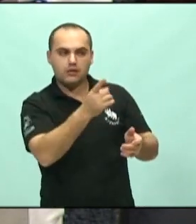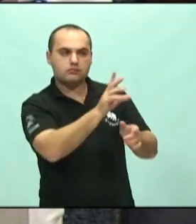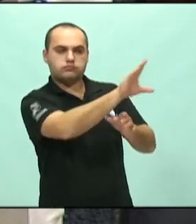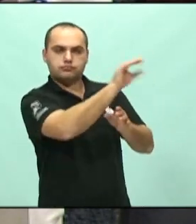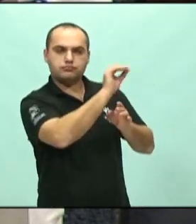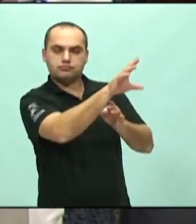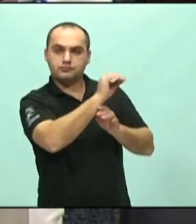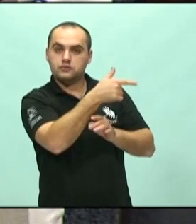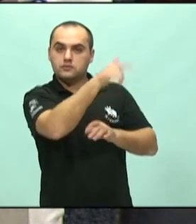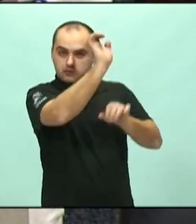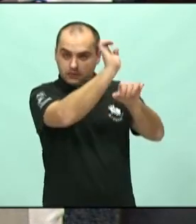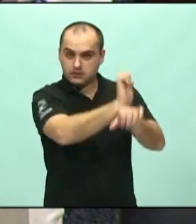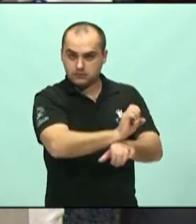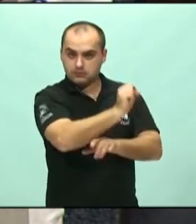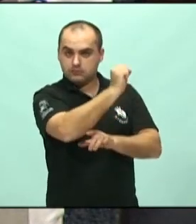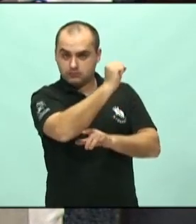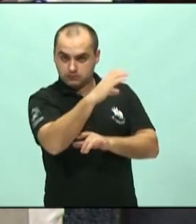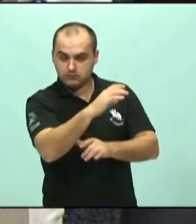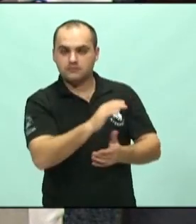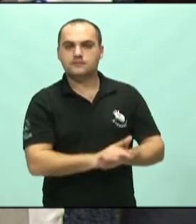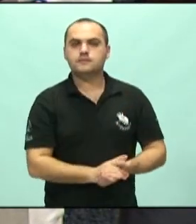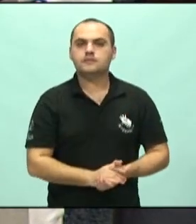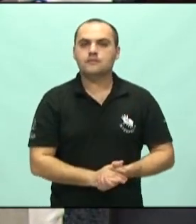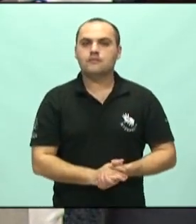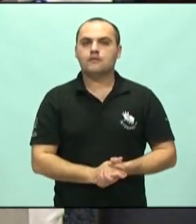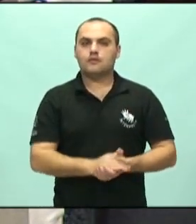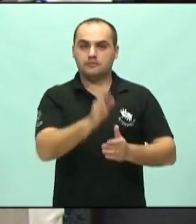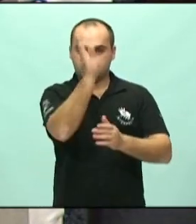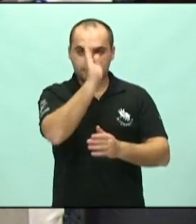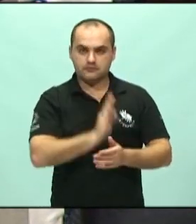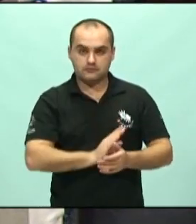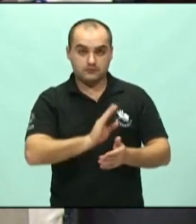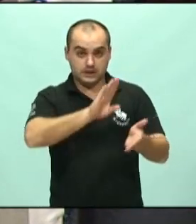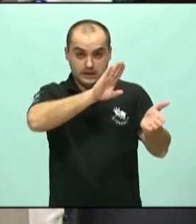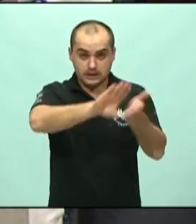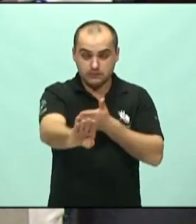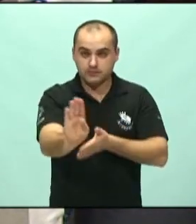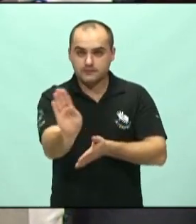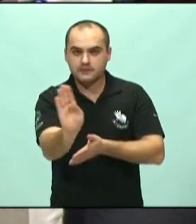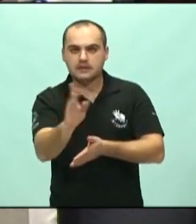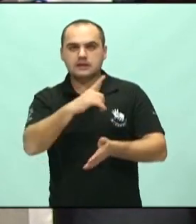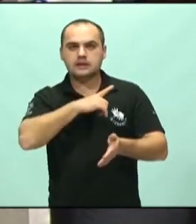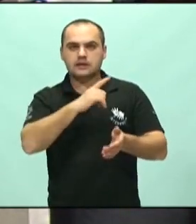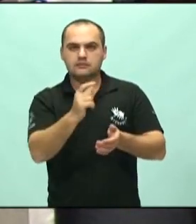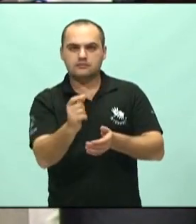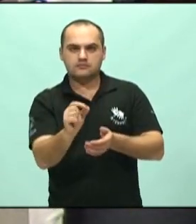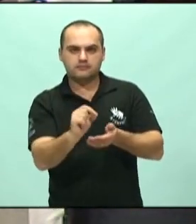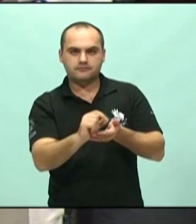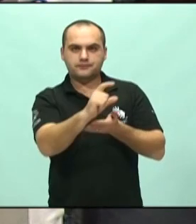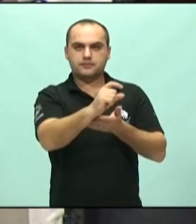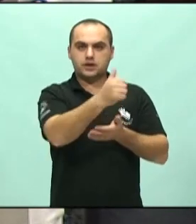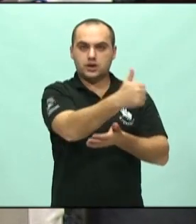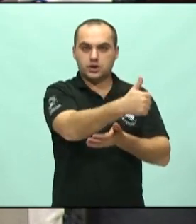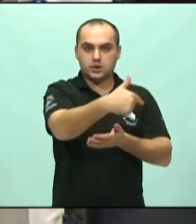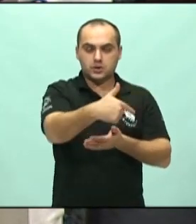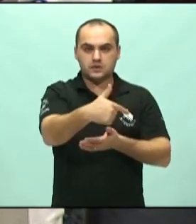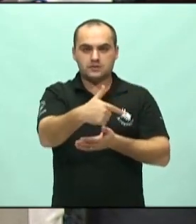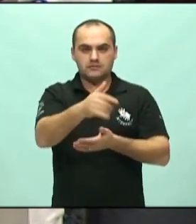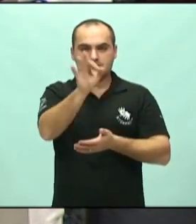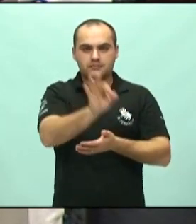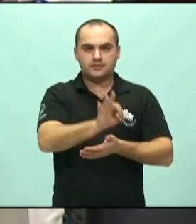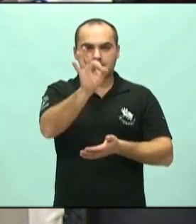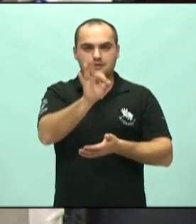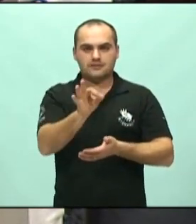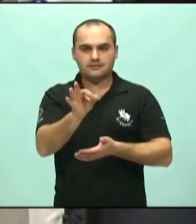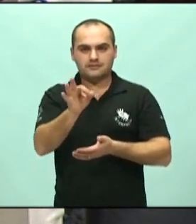brasileiros. Só a retirada do incentivo, ele ocasiona um acréscimo de 12% na saca de milho de